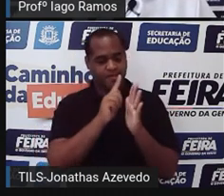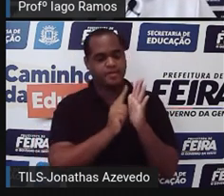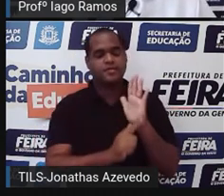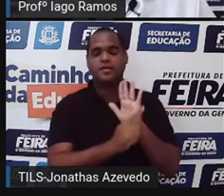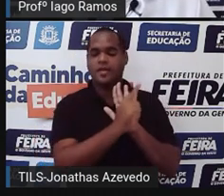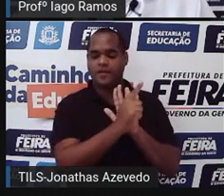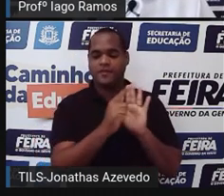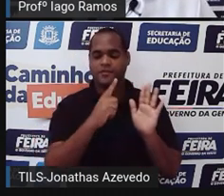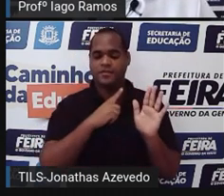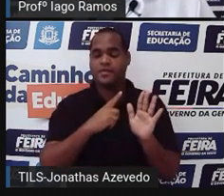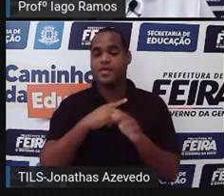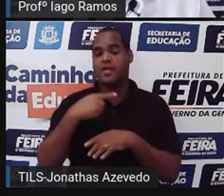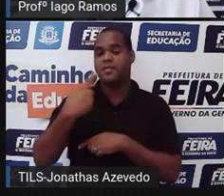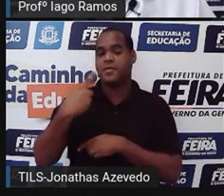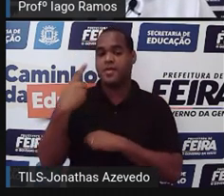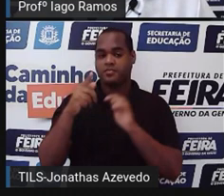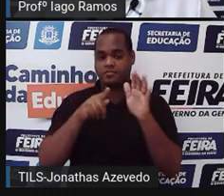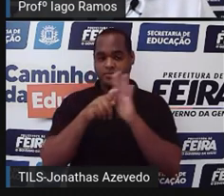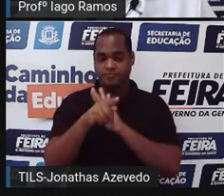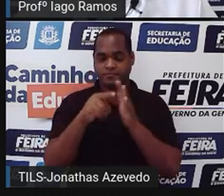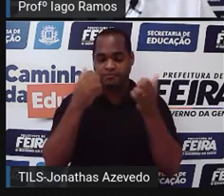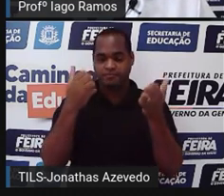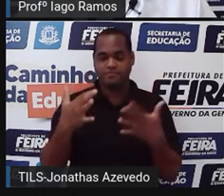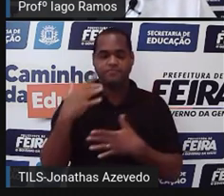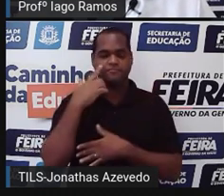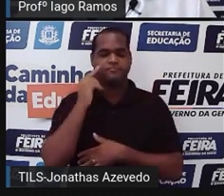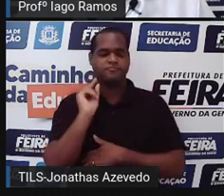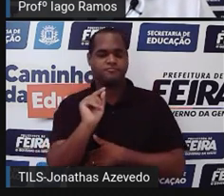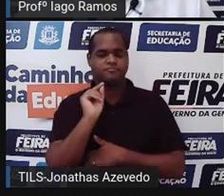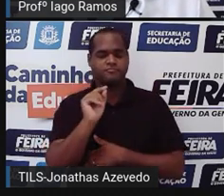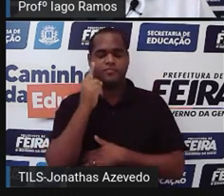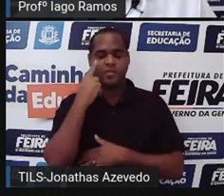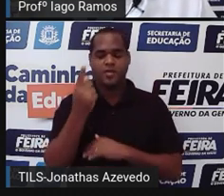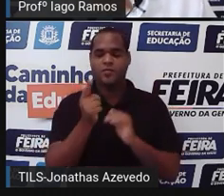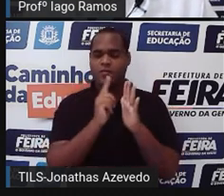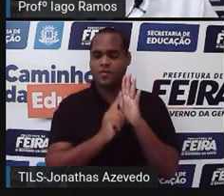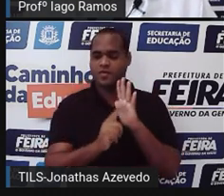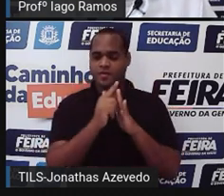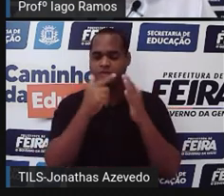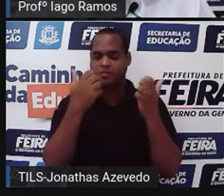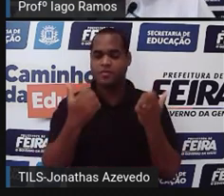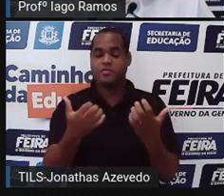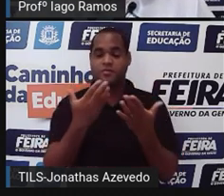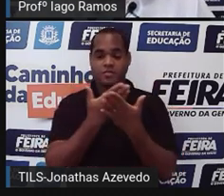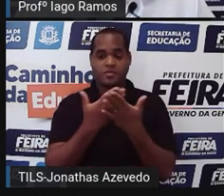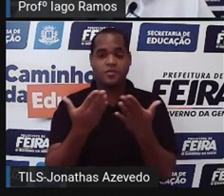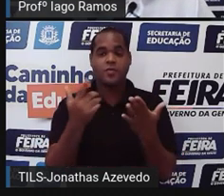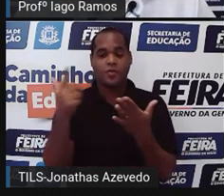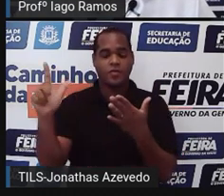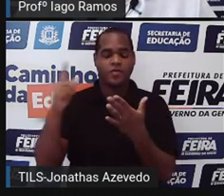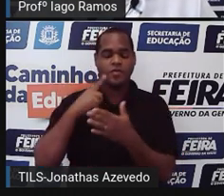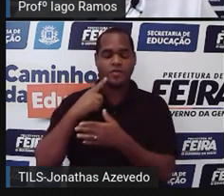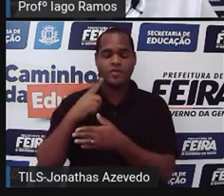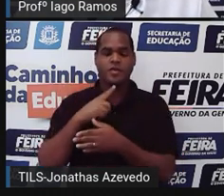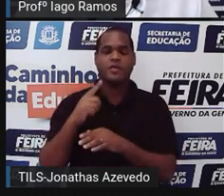Então, ali a primeira pergunta começa do que trata o gráfico. E como a gente viu no outro, né?